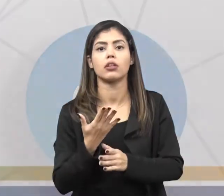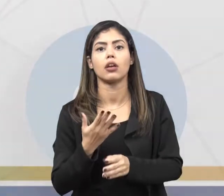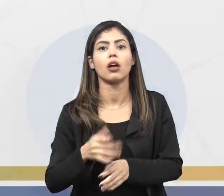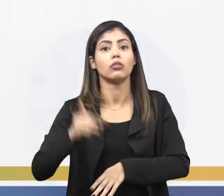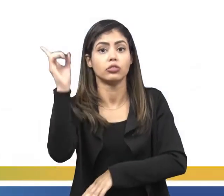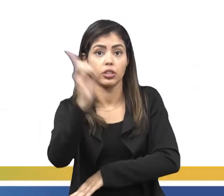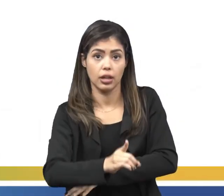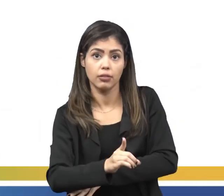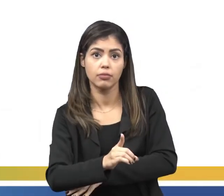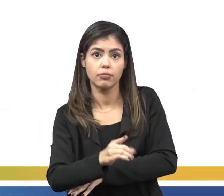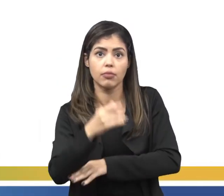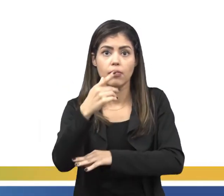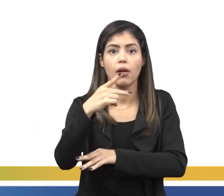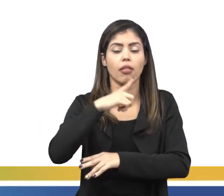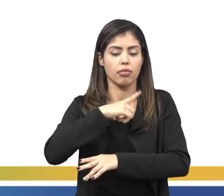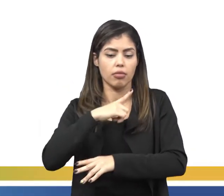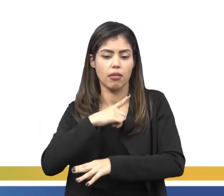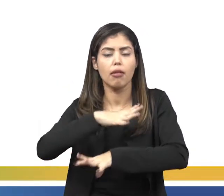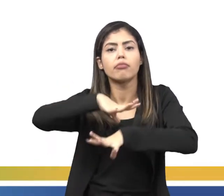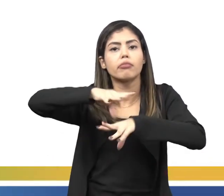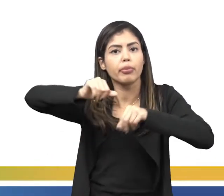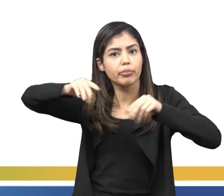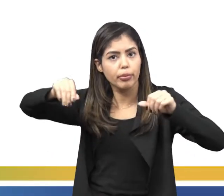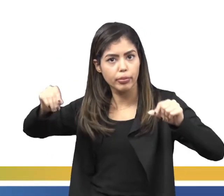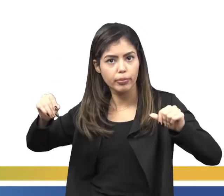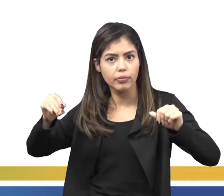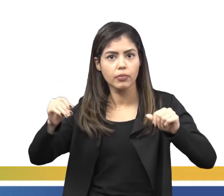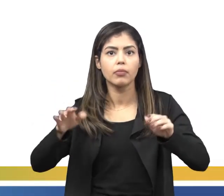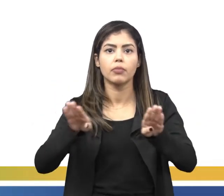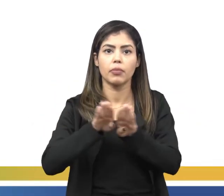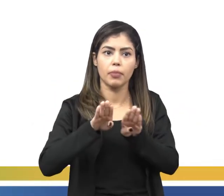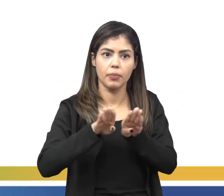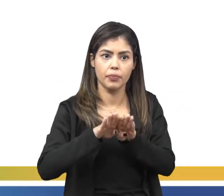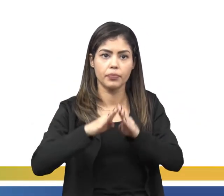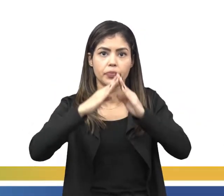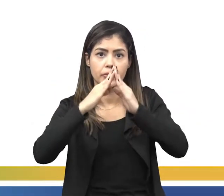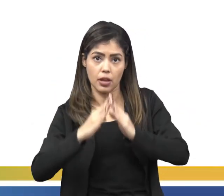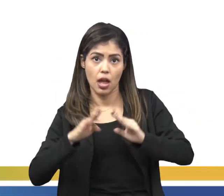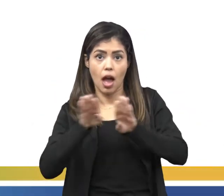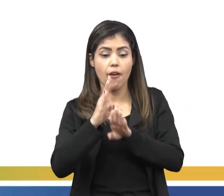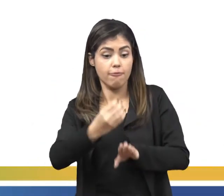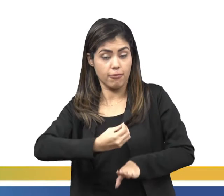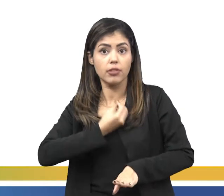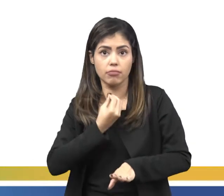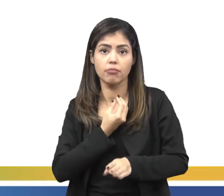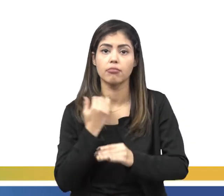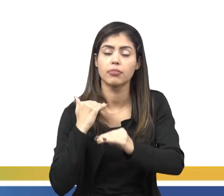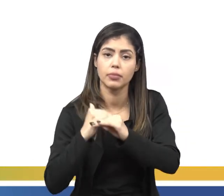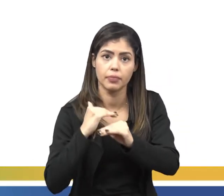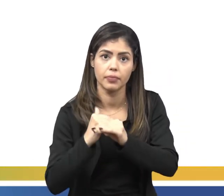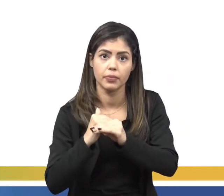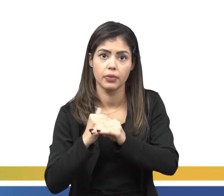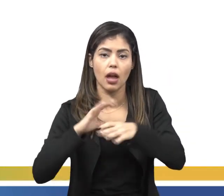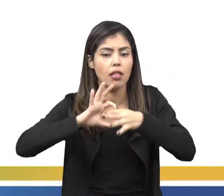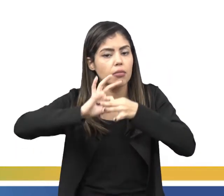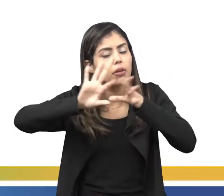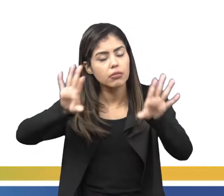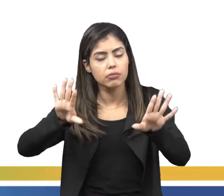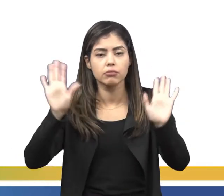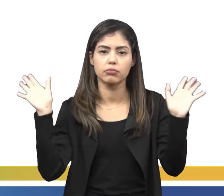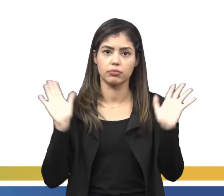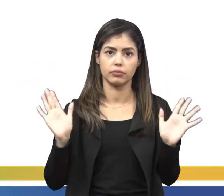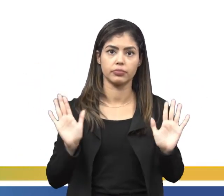o direito à propriedade, a conservação da vida e o direito à liberdade.